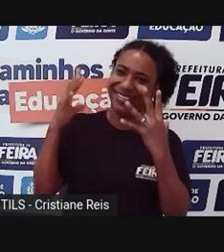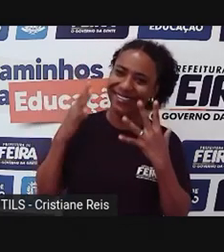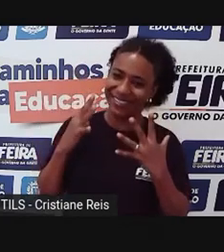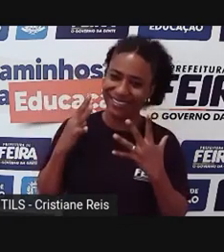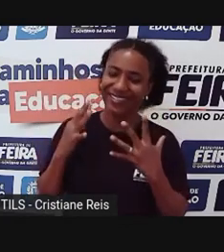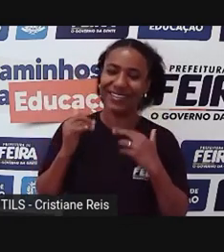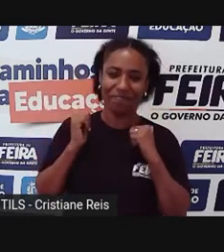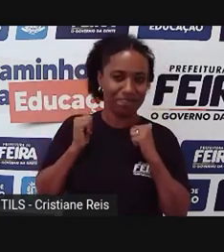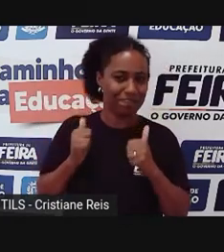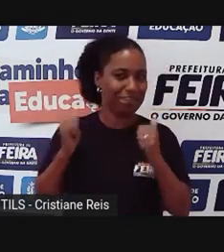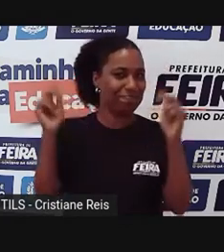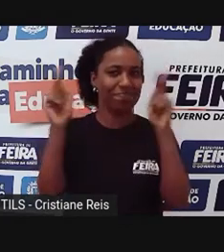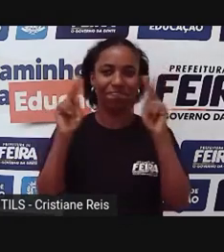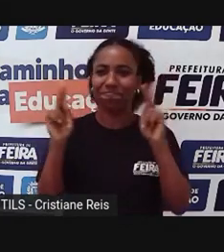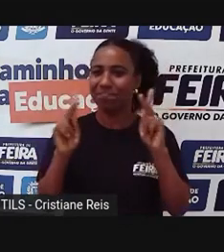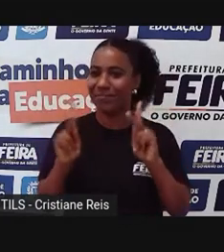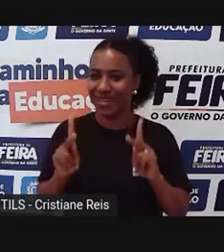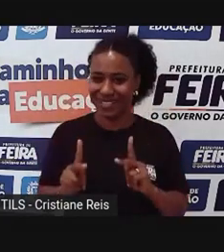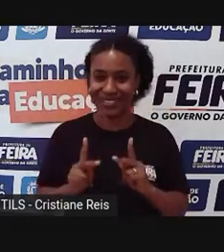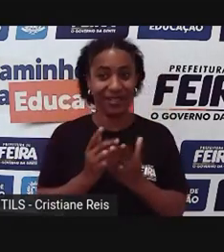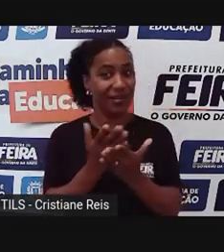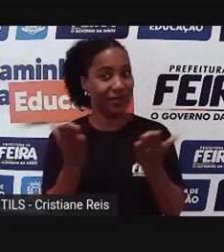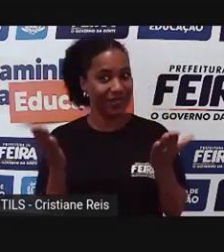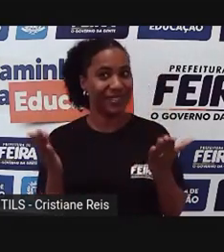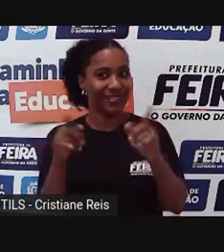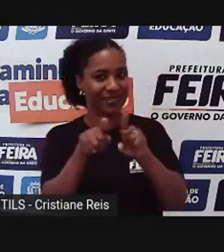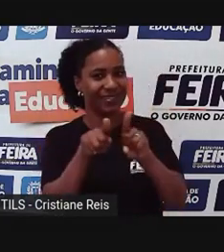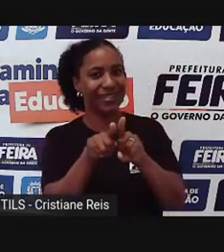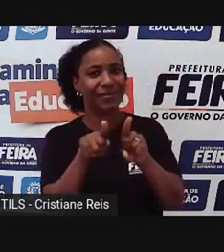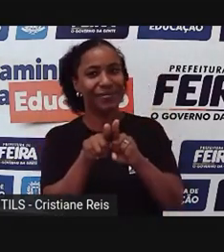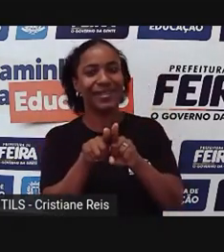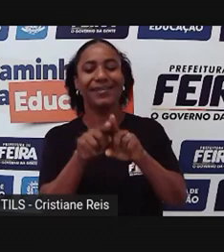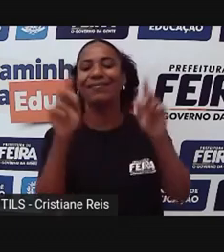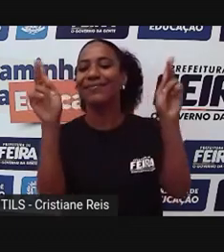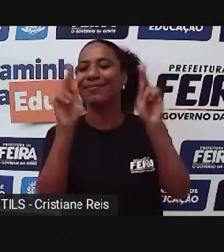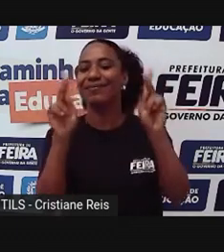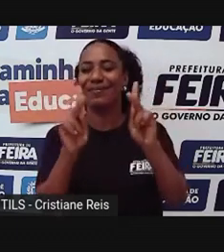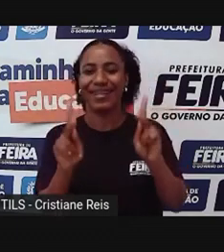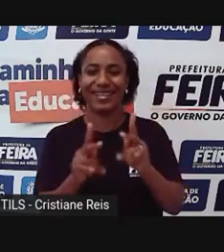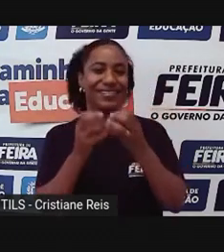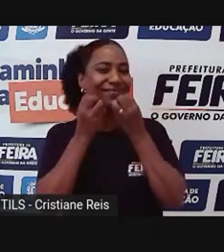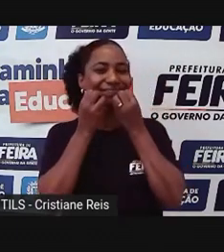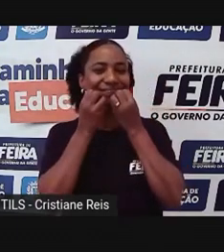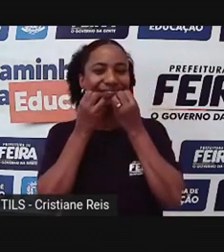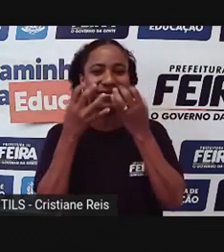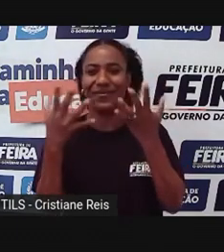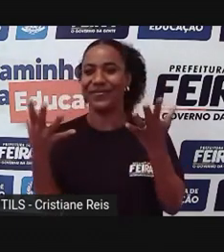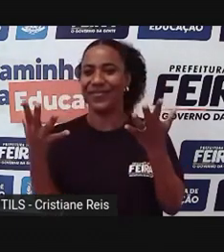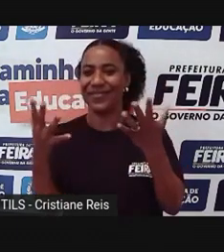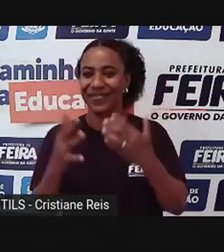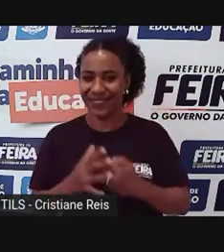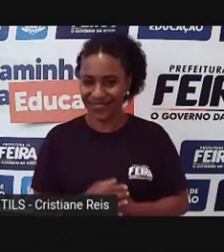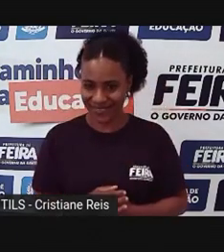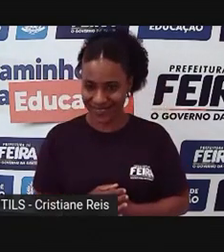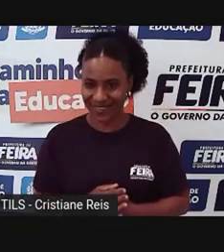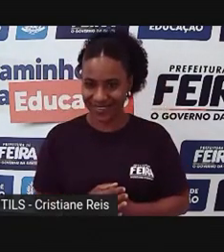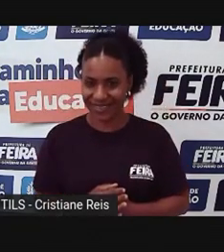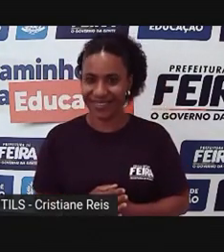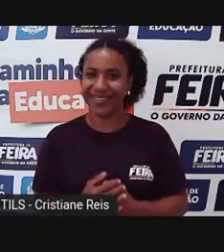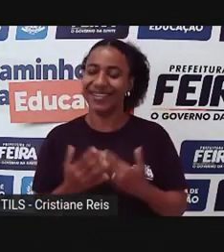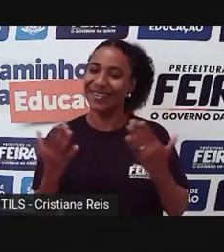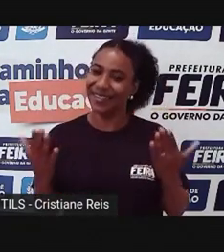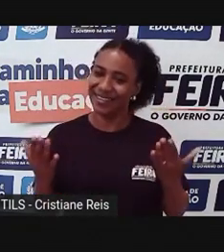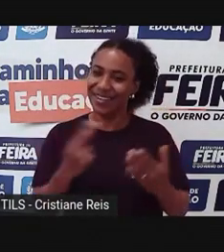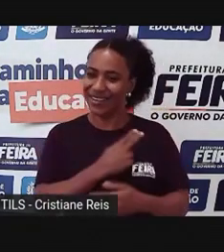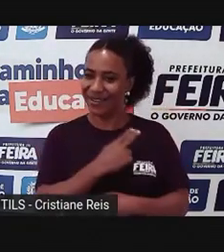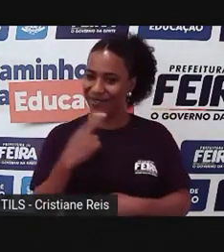na maior paz. Espero que vocês também estejam experimentando toda essa luz interior, né? Bom, como vocês sabem, eu